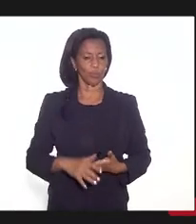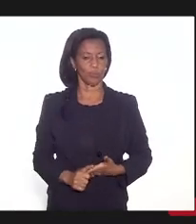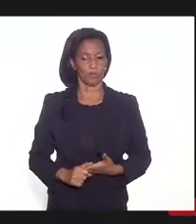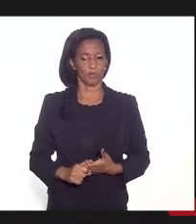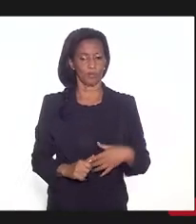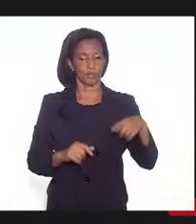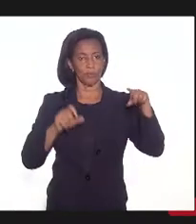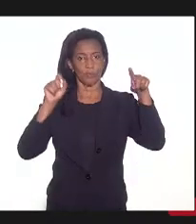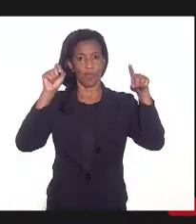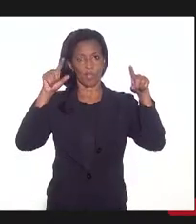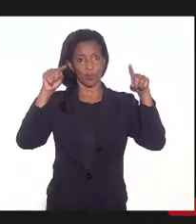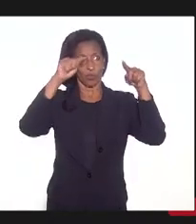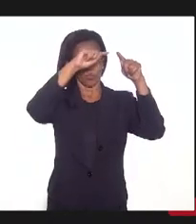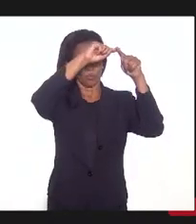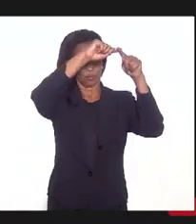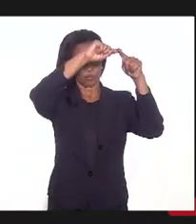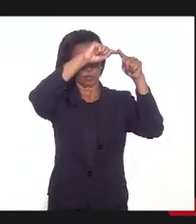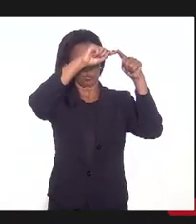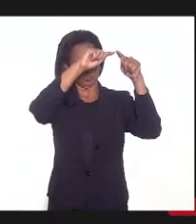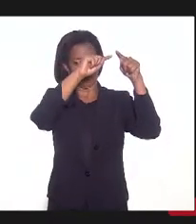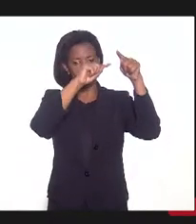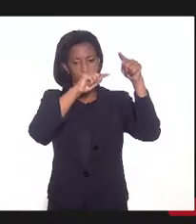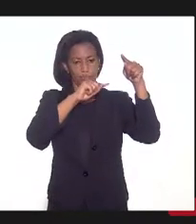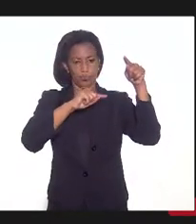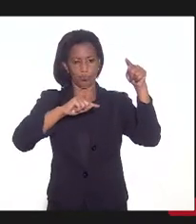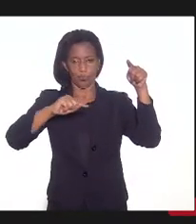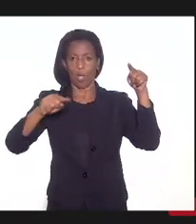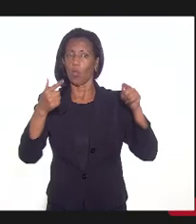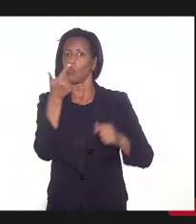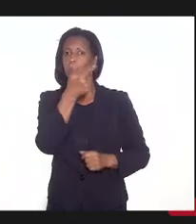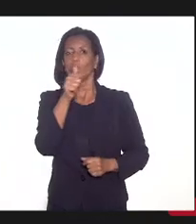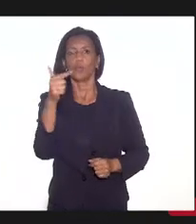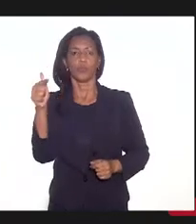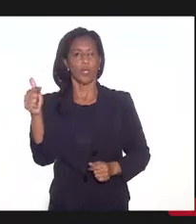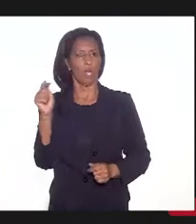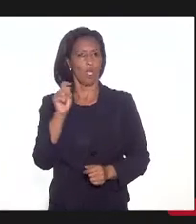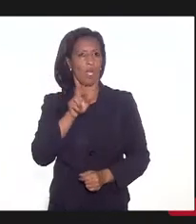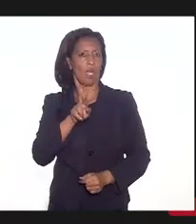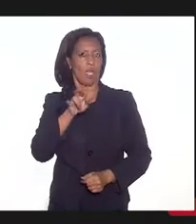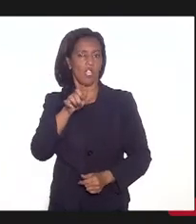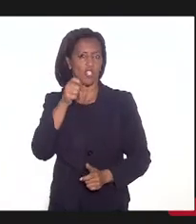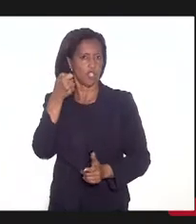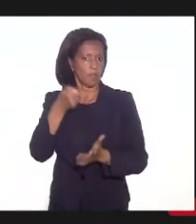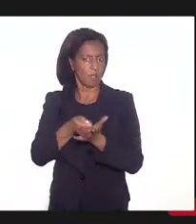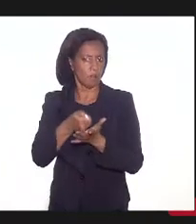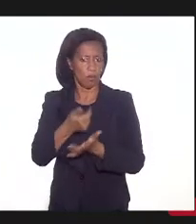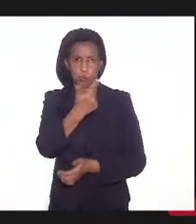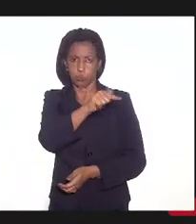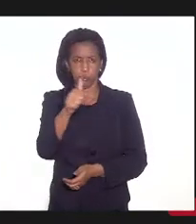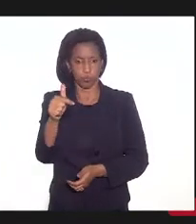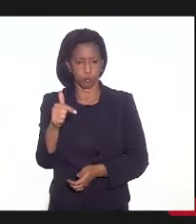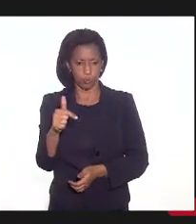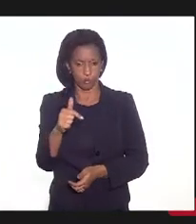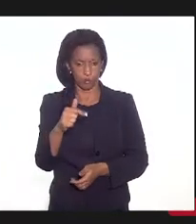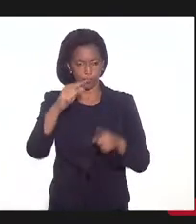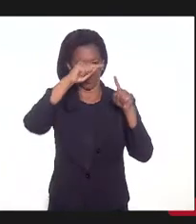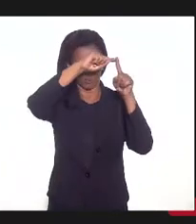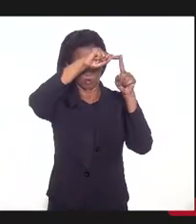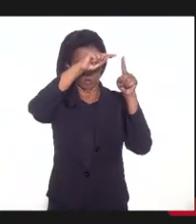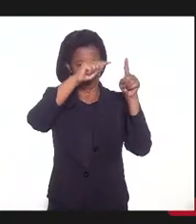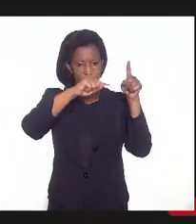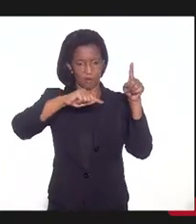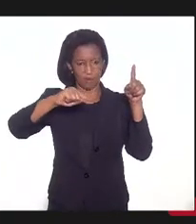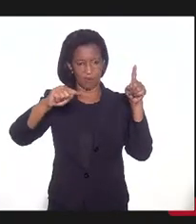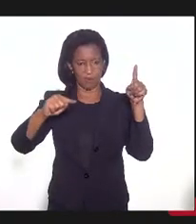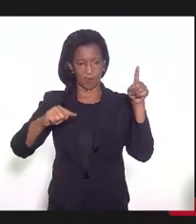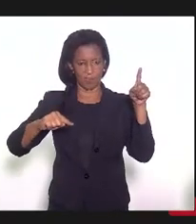é a curva do sem regime. Essa eu não estou vendo, ela está aqui em cima. É